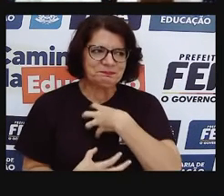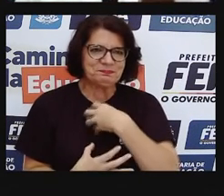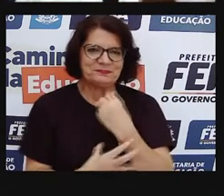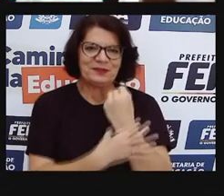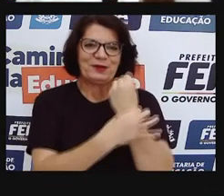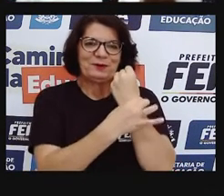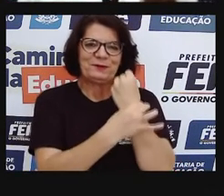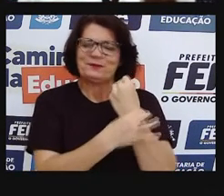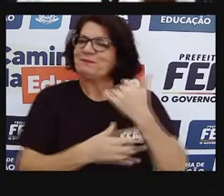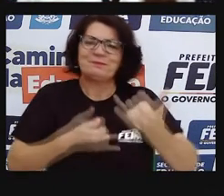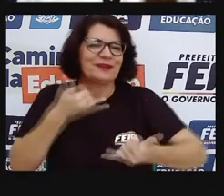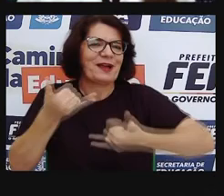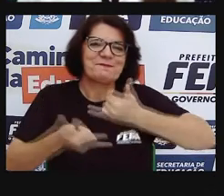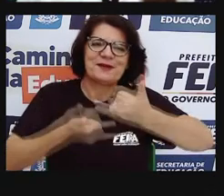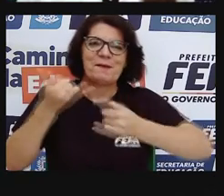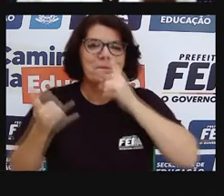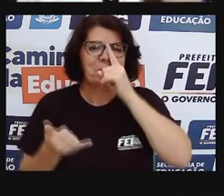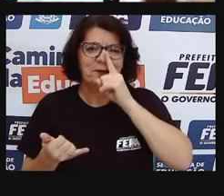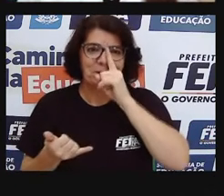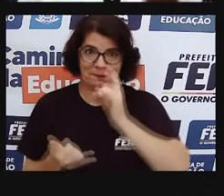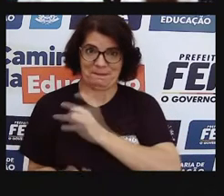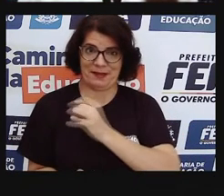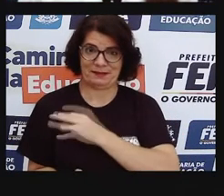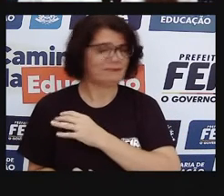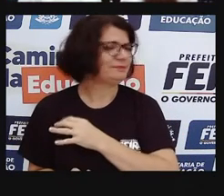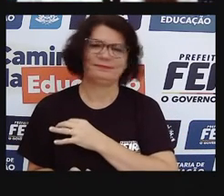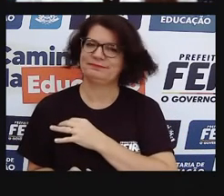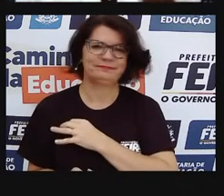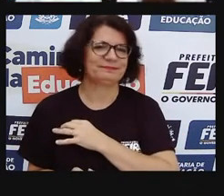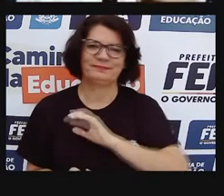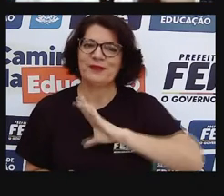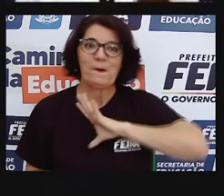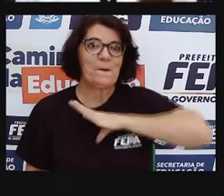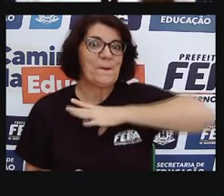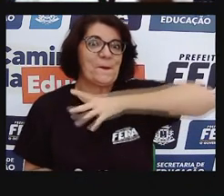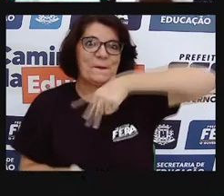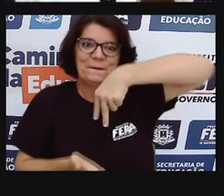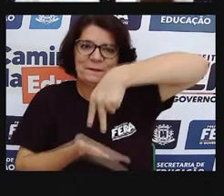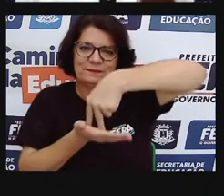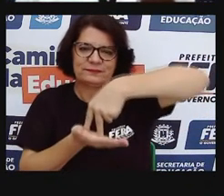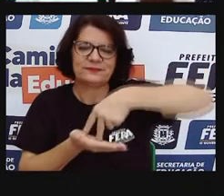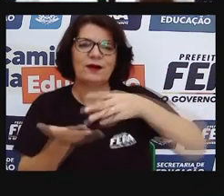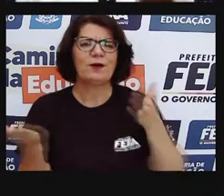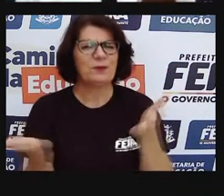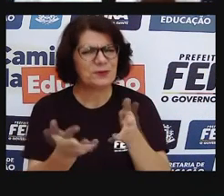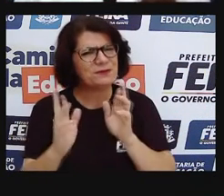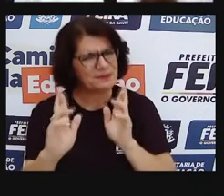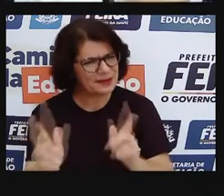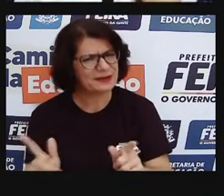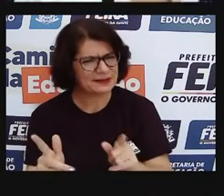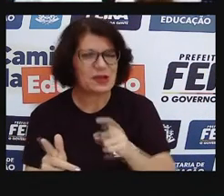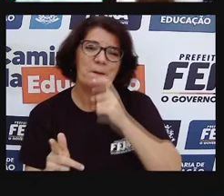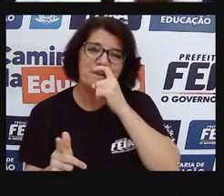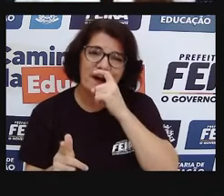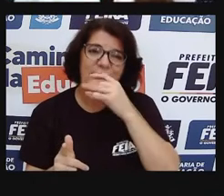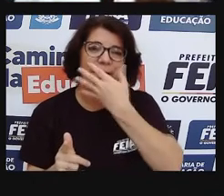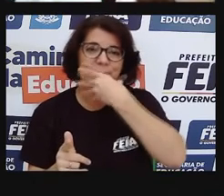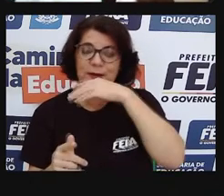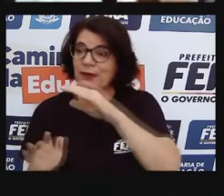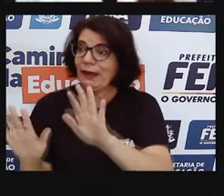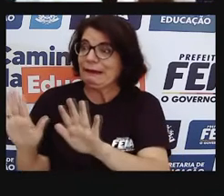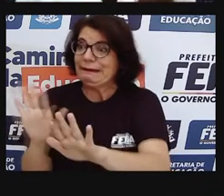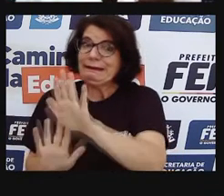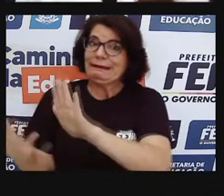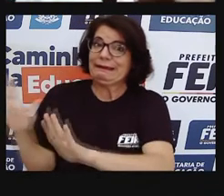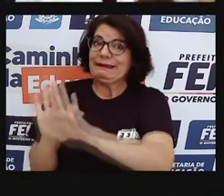que é totalmente protegida, ela não cria defesa, ela não tem uma coordenação motora muito boa, então, esse tipo de brincadeira